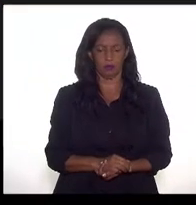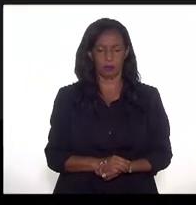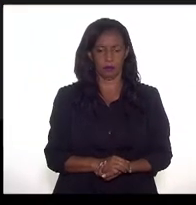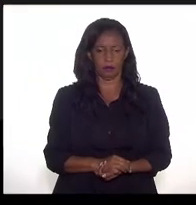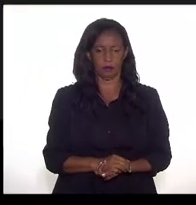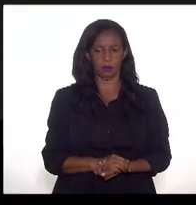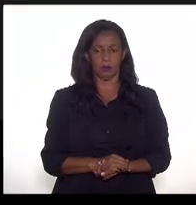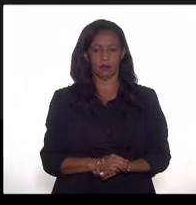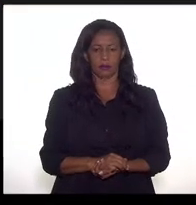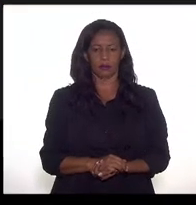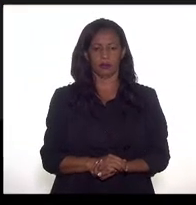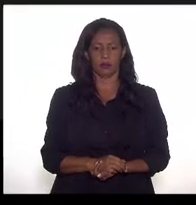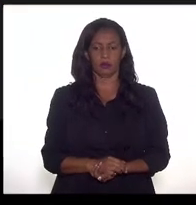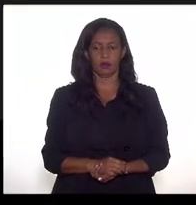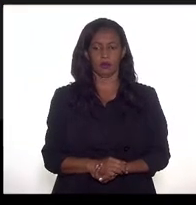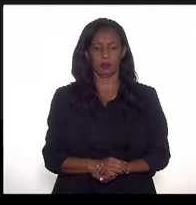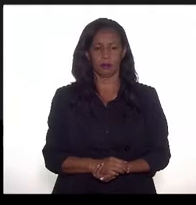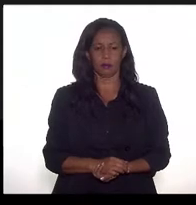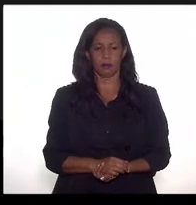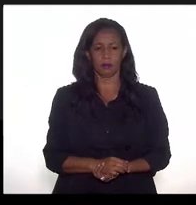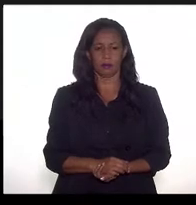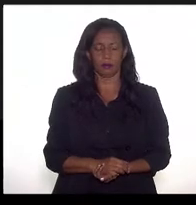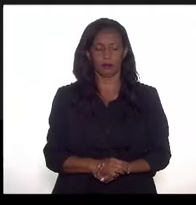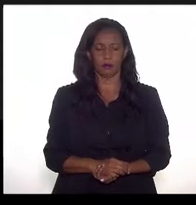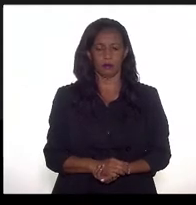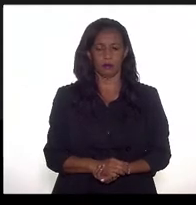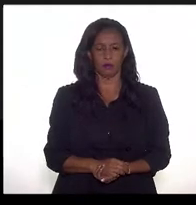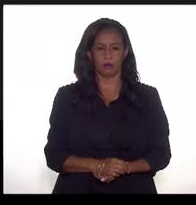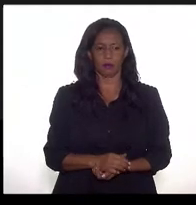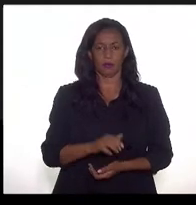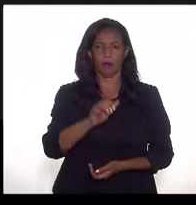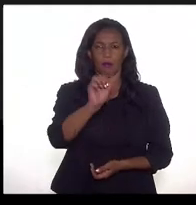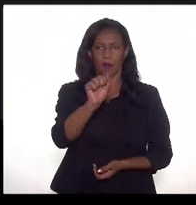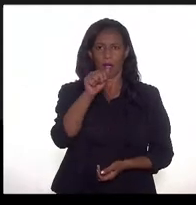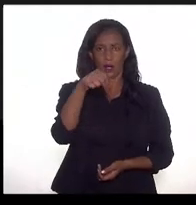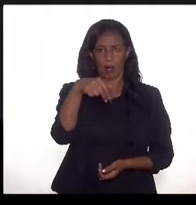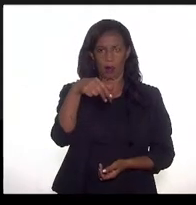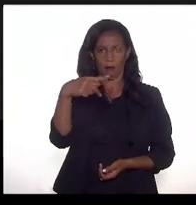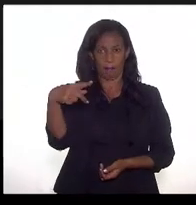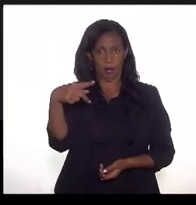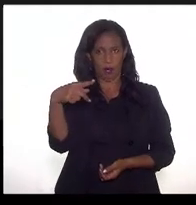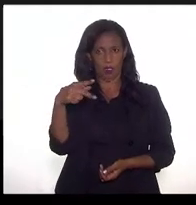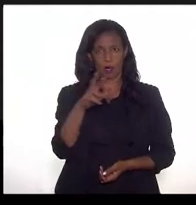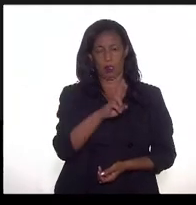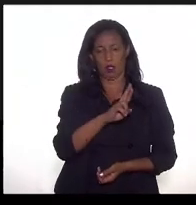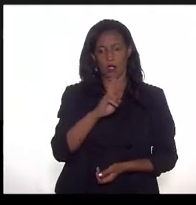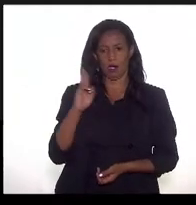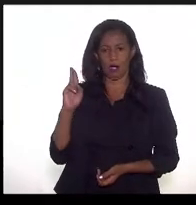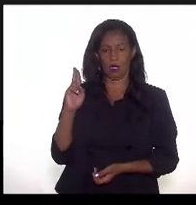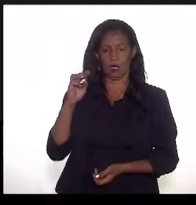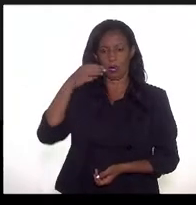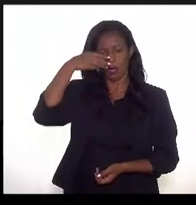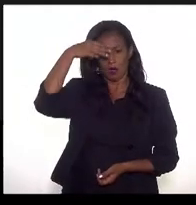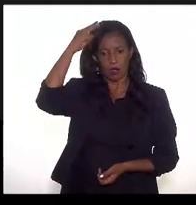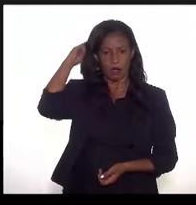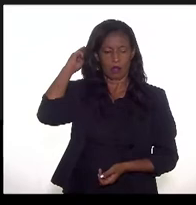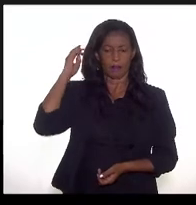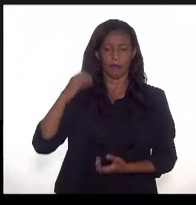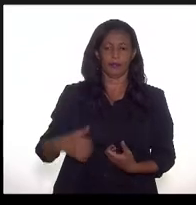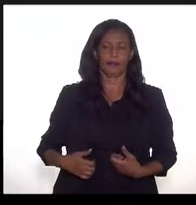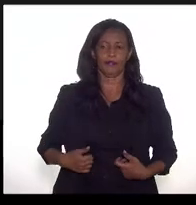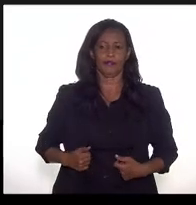Por favor, agência, responder ao deputado Marcio Pacheco. Ok, bom dia,